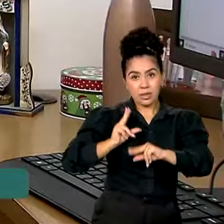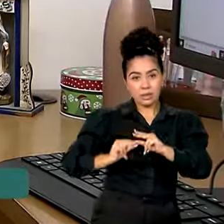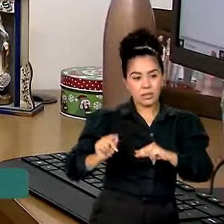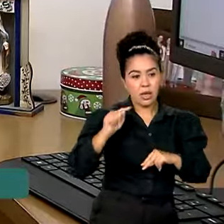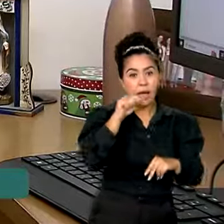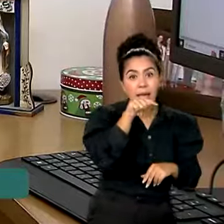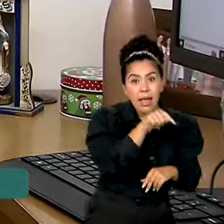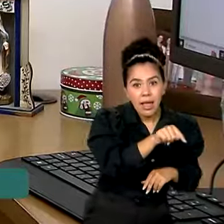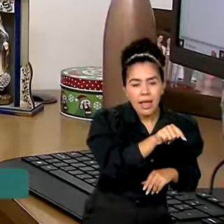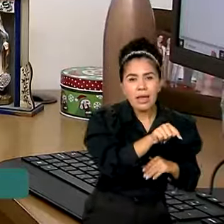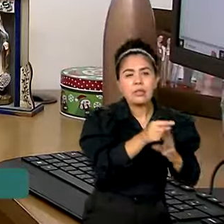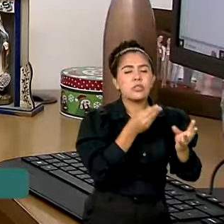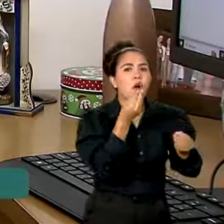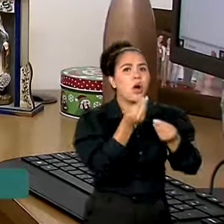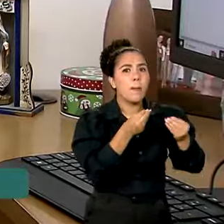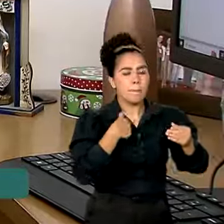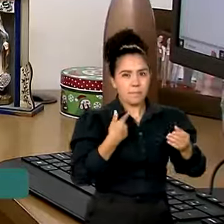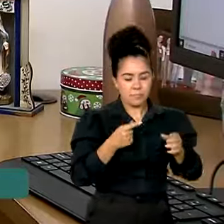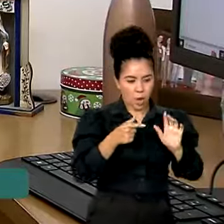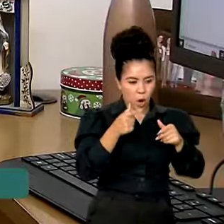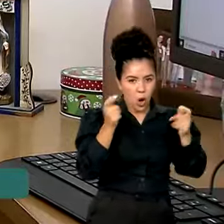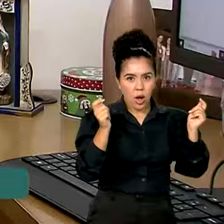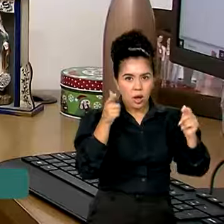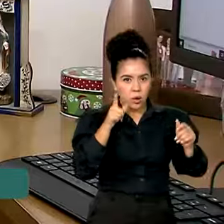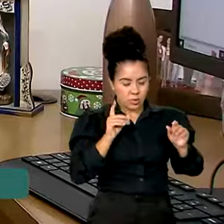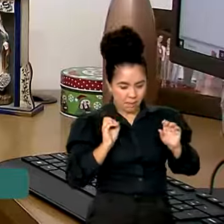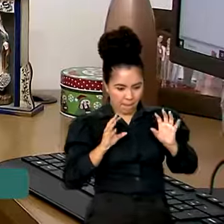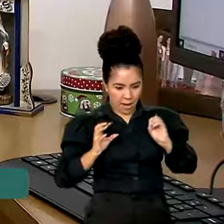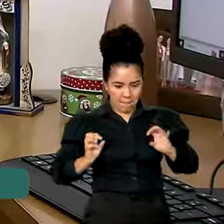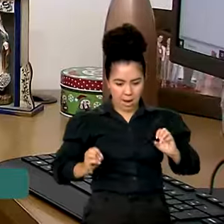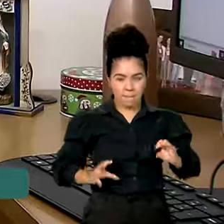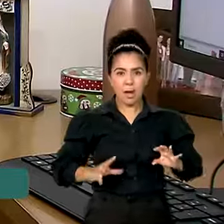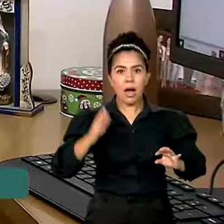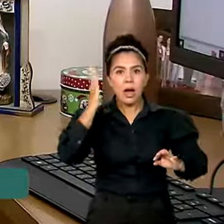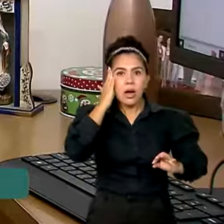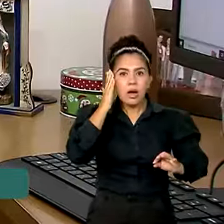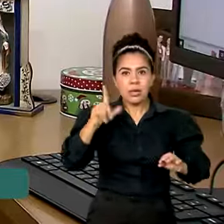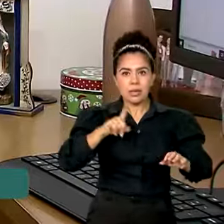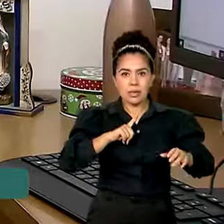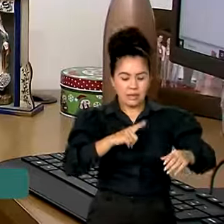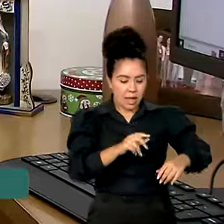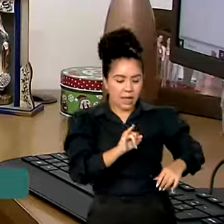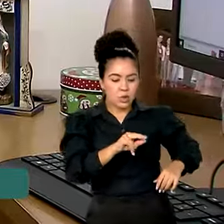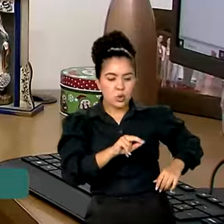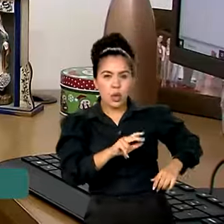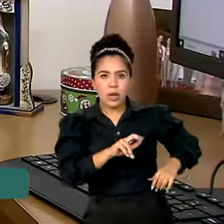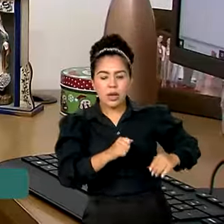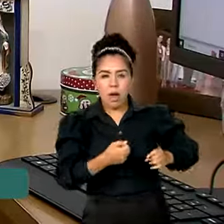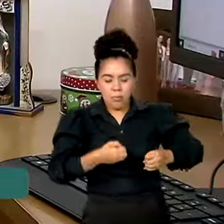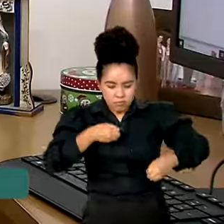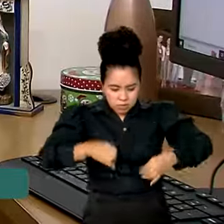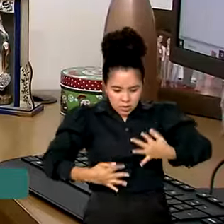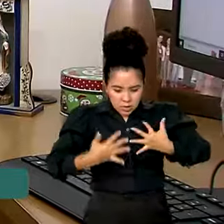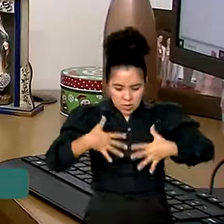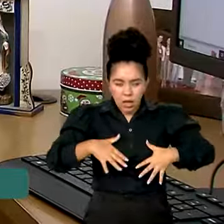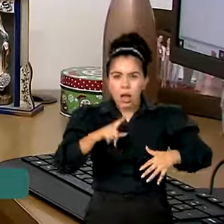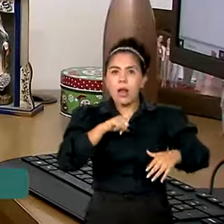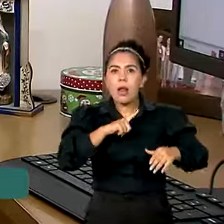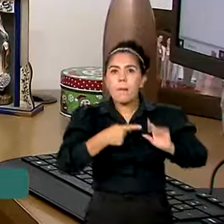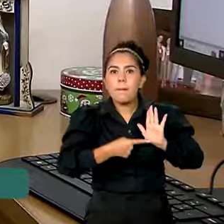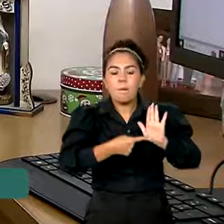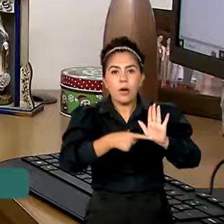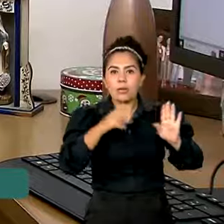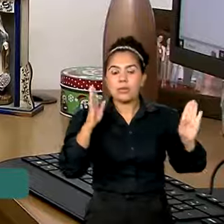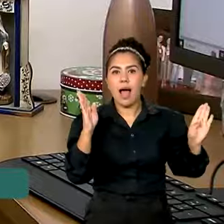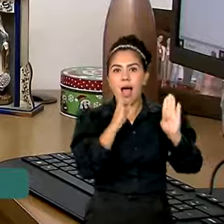mais abrupto, porque há uma destruição das células do pâncreas que produzem insulina. Então, esse indivíduo, ele apresenta mais